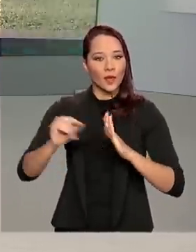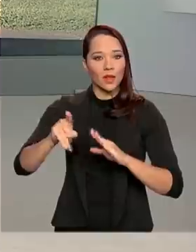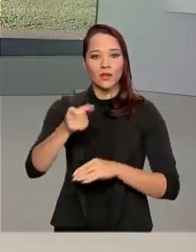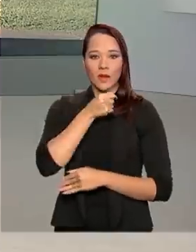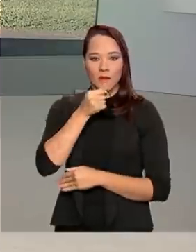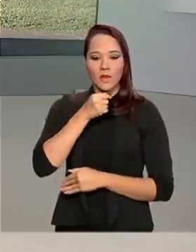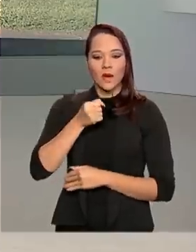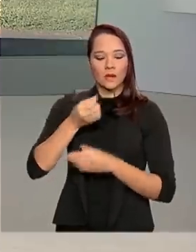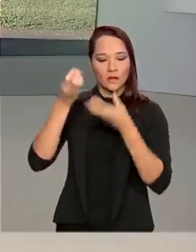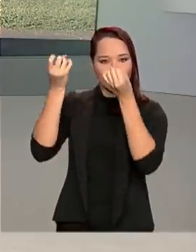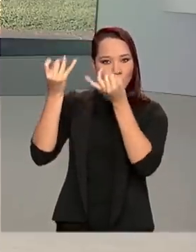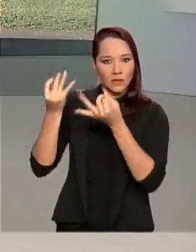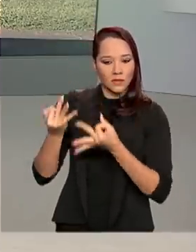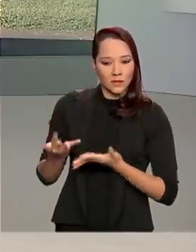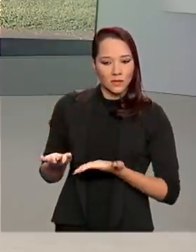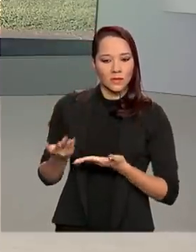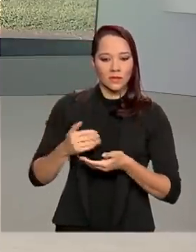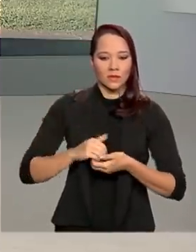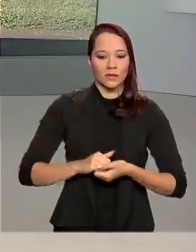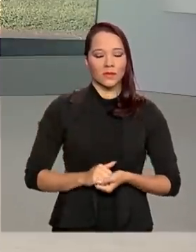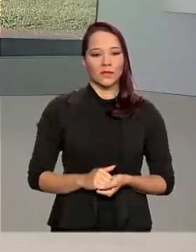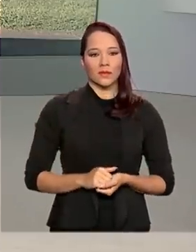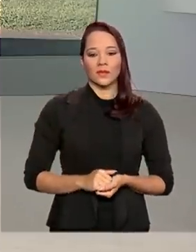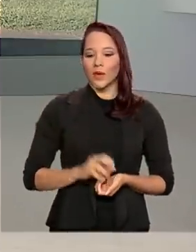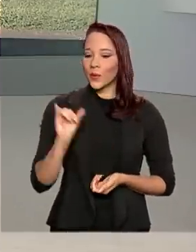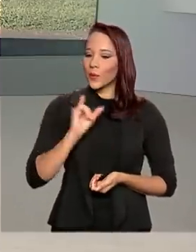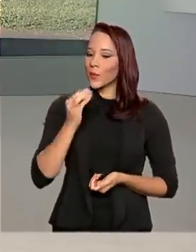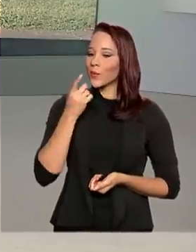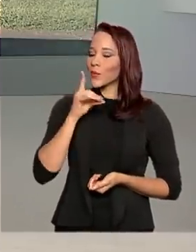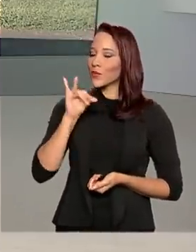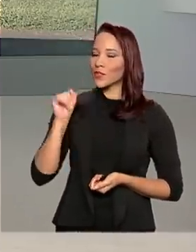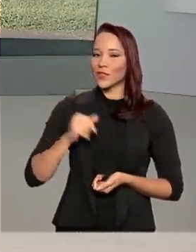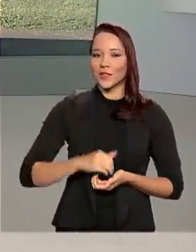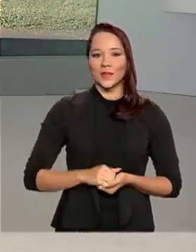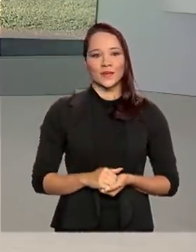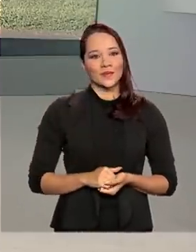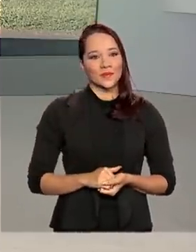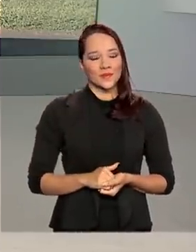repórter Glauco de Queiroz traz os detalhes para a gente. Oi, Glauco! Bom dia!